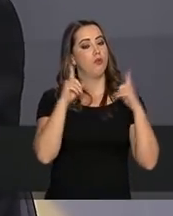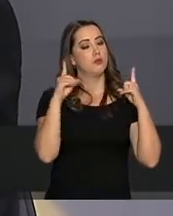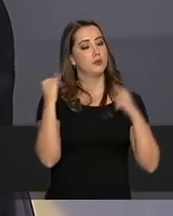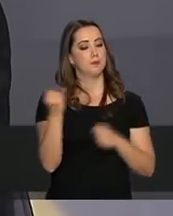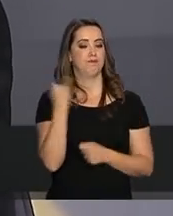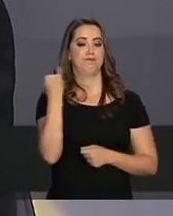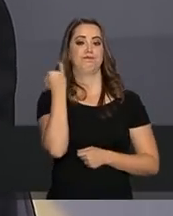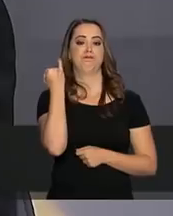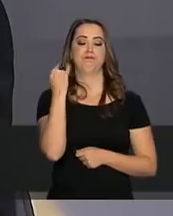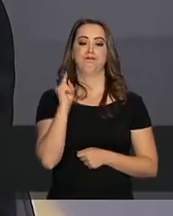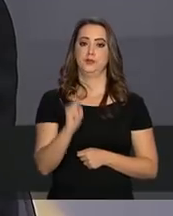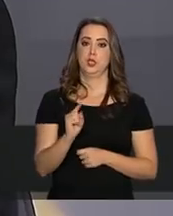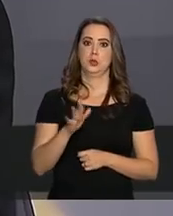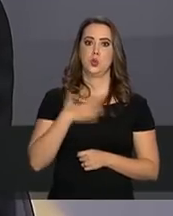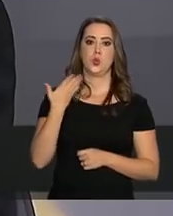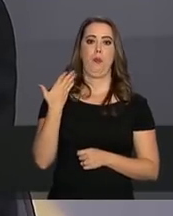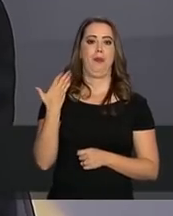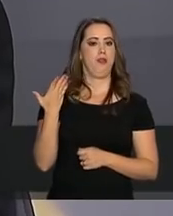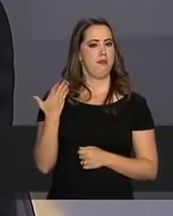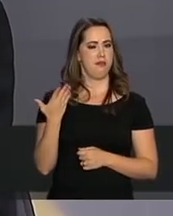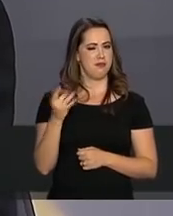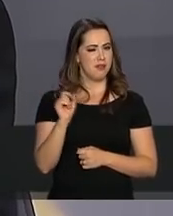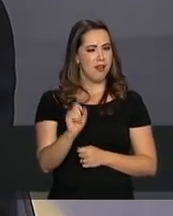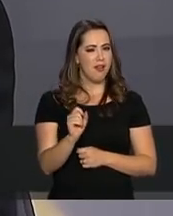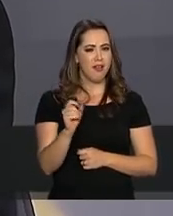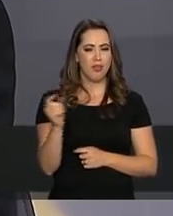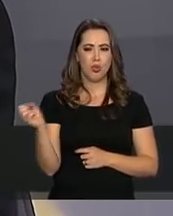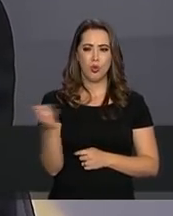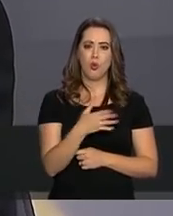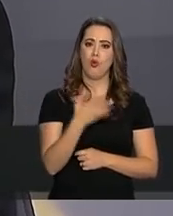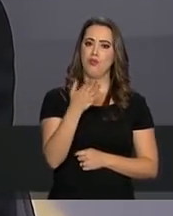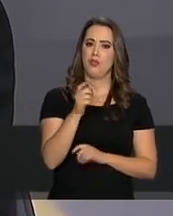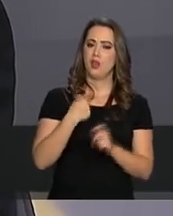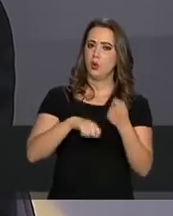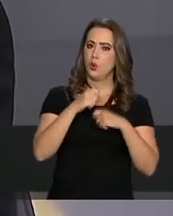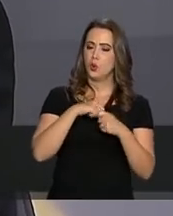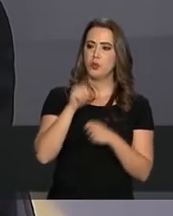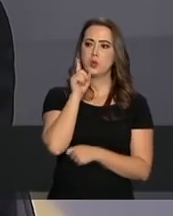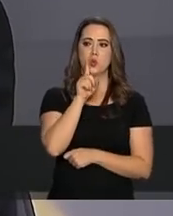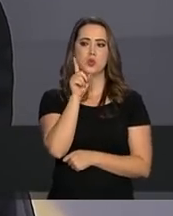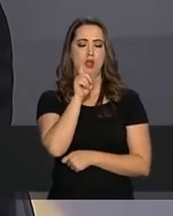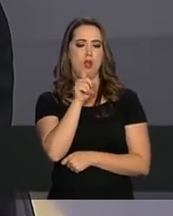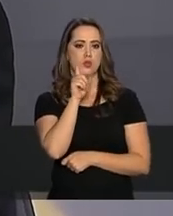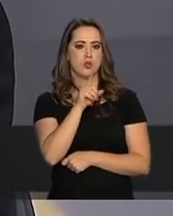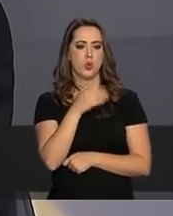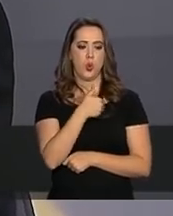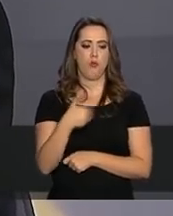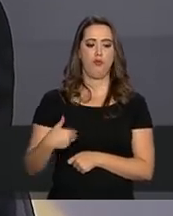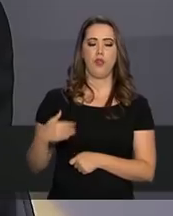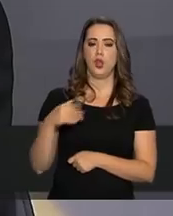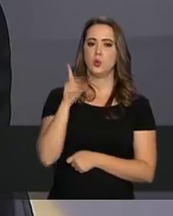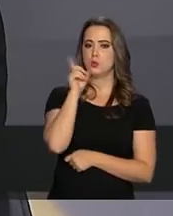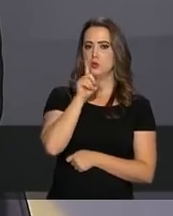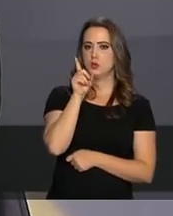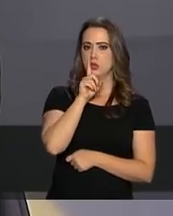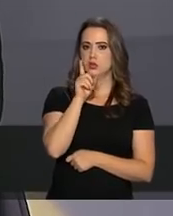Quer dizer, é uma surpresa, quer dizer, o fato novo da economia americana, do governo americano,